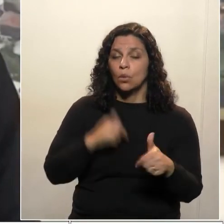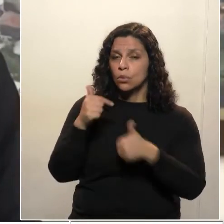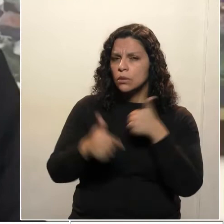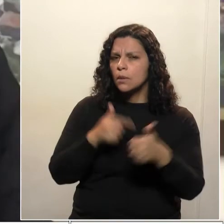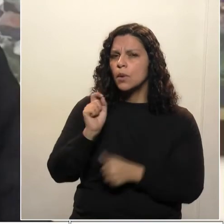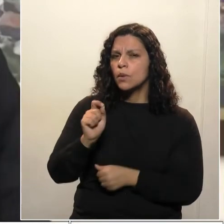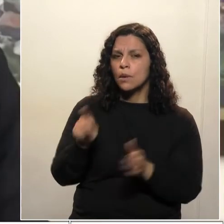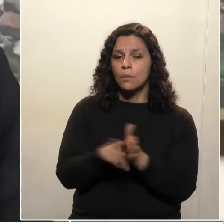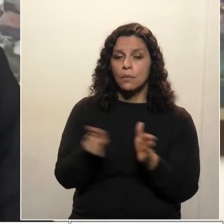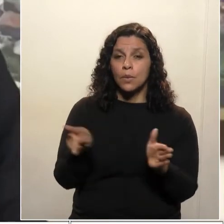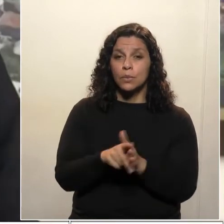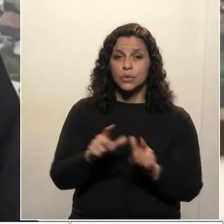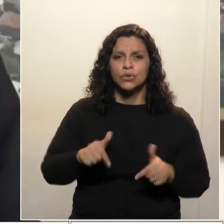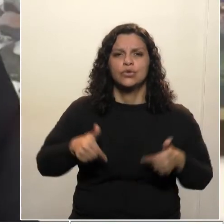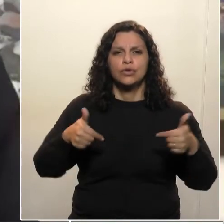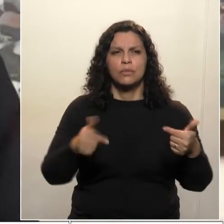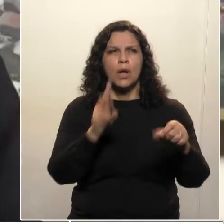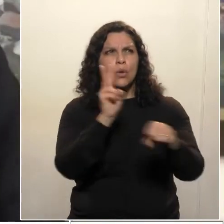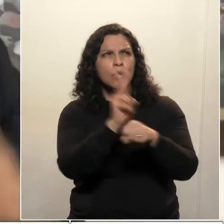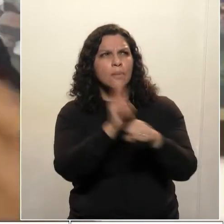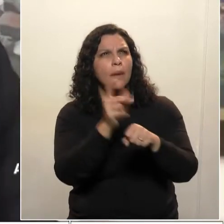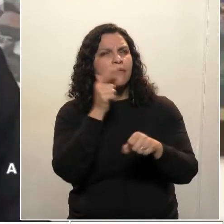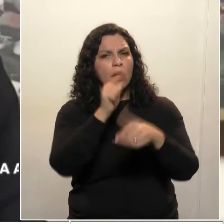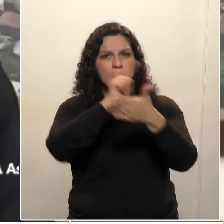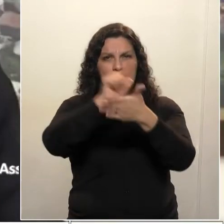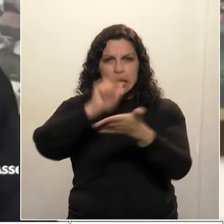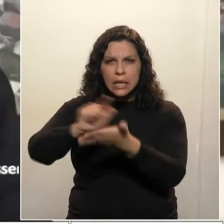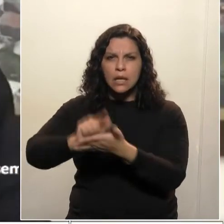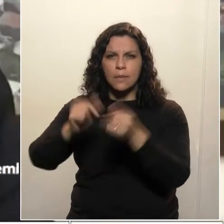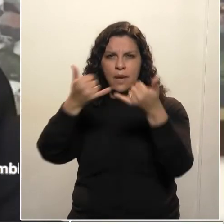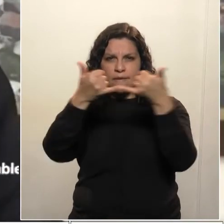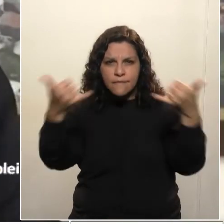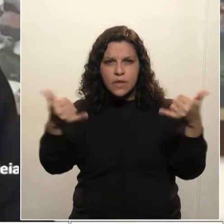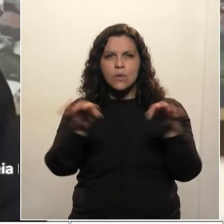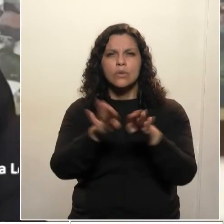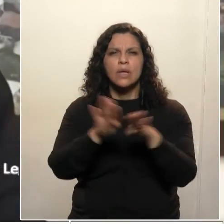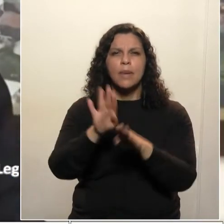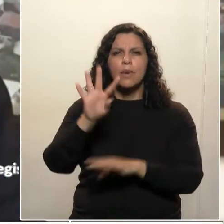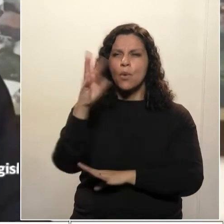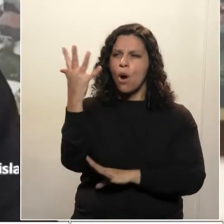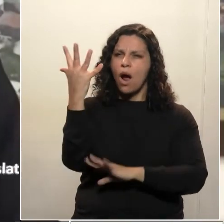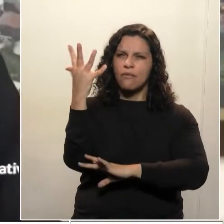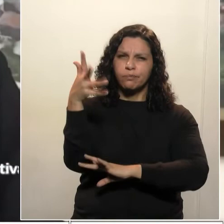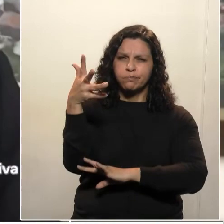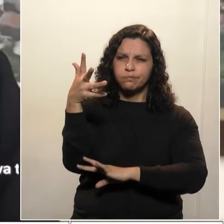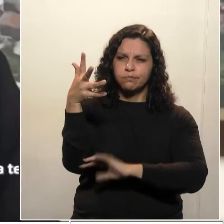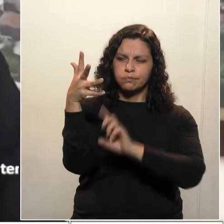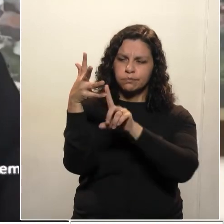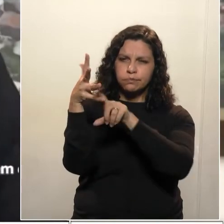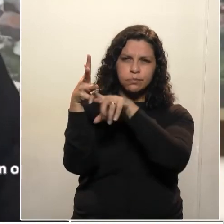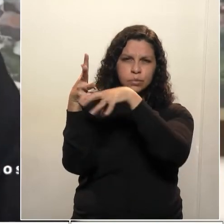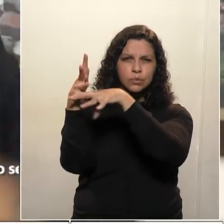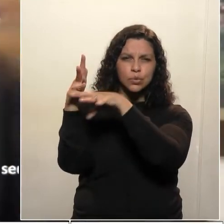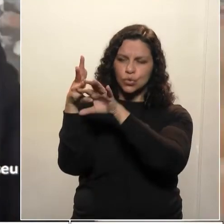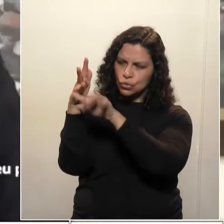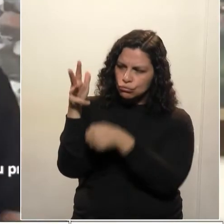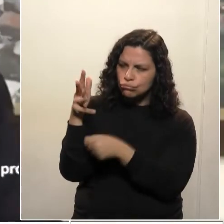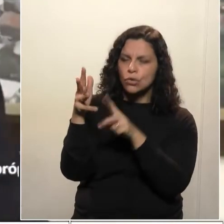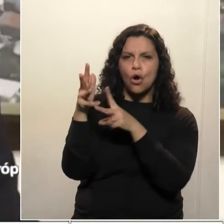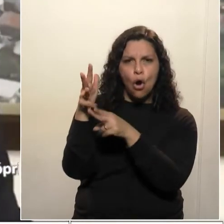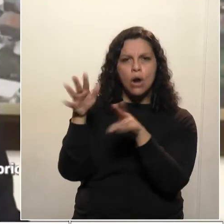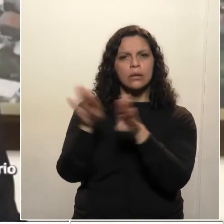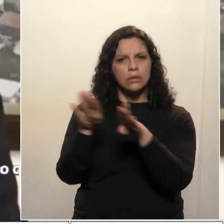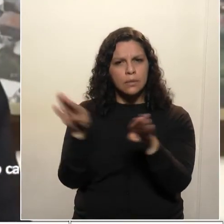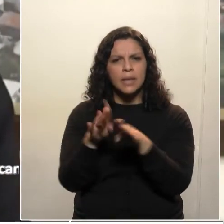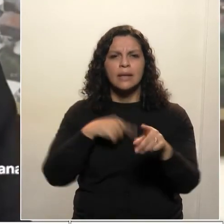ações preventivas com limpeza de redes, retirada de galhos, retirada de objetos